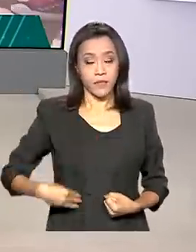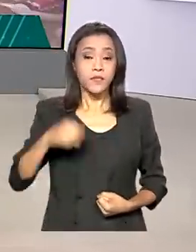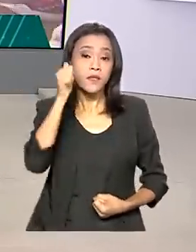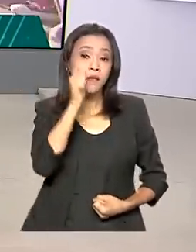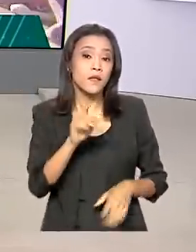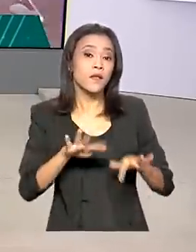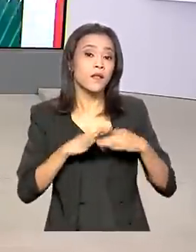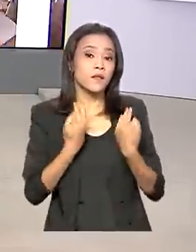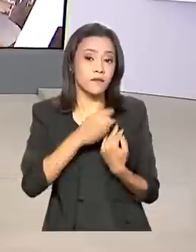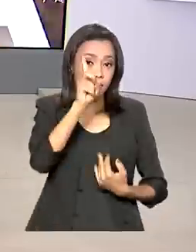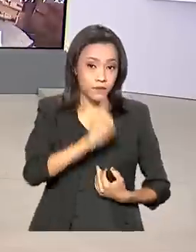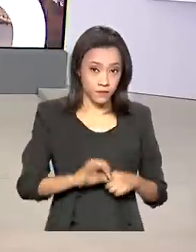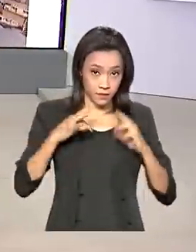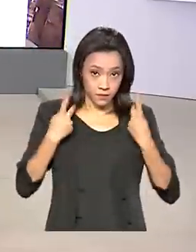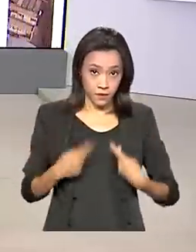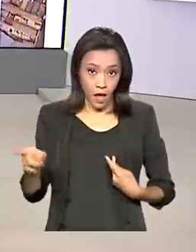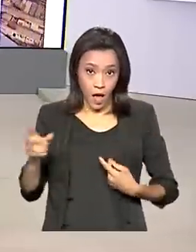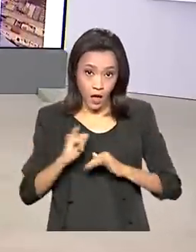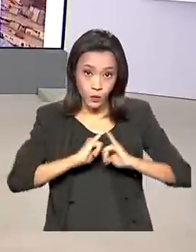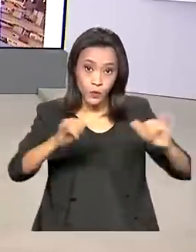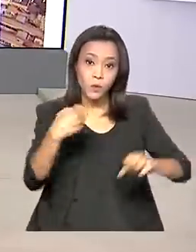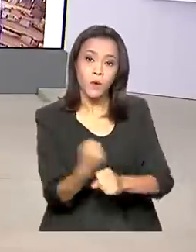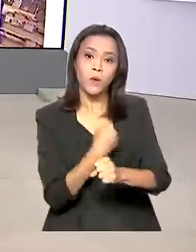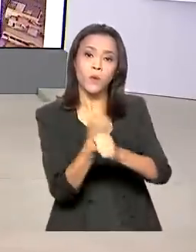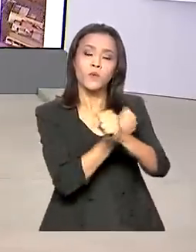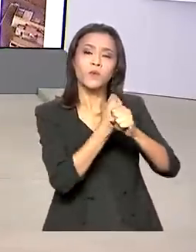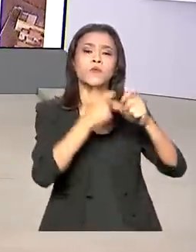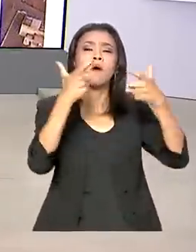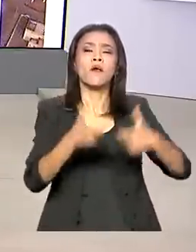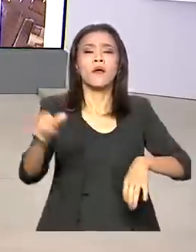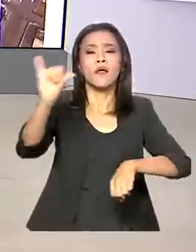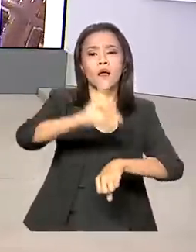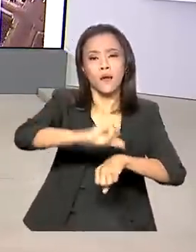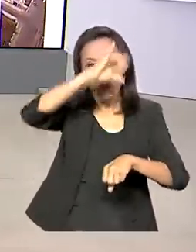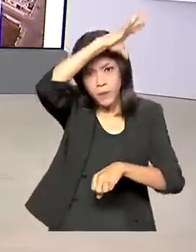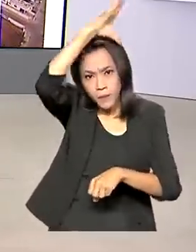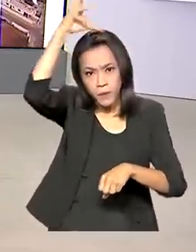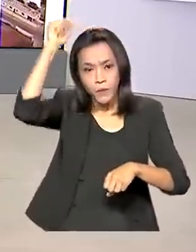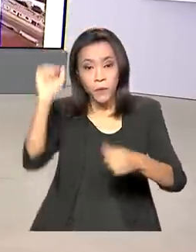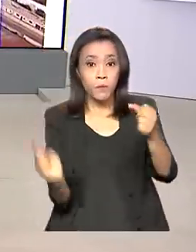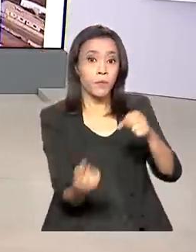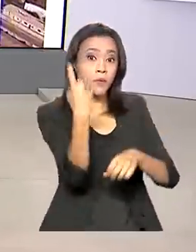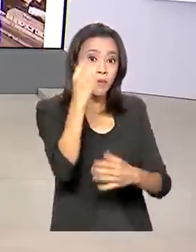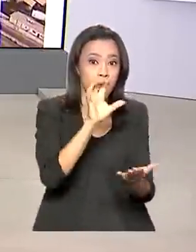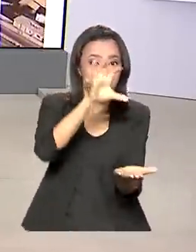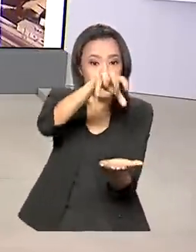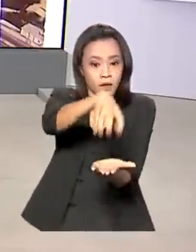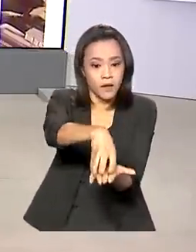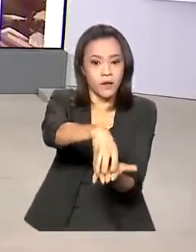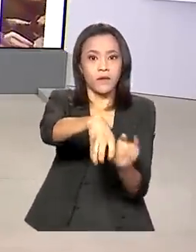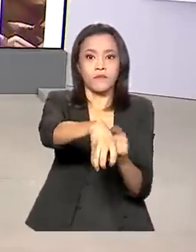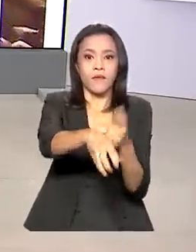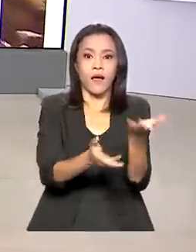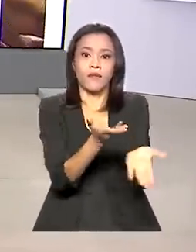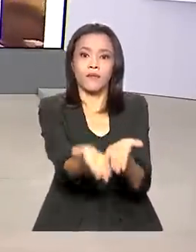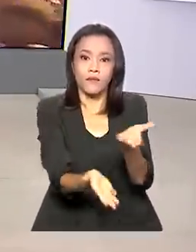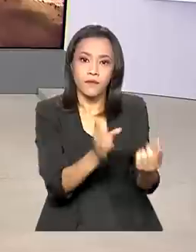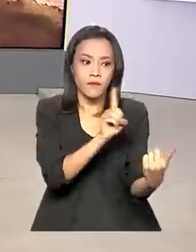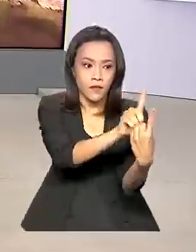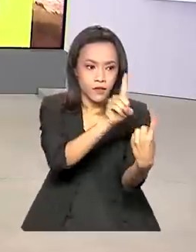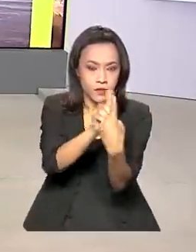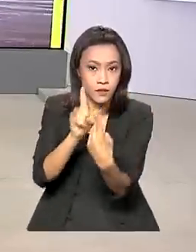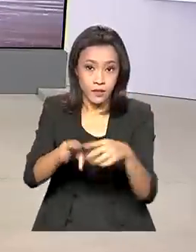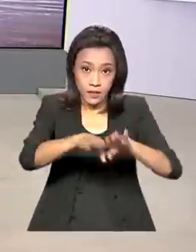Humanos anunciou a construção em Manaus, no Amazonas, do primeiro centro de atendimento integrado para crianças e